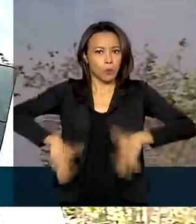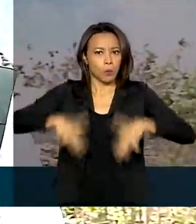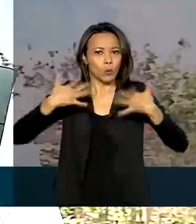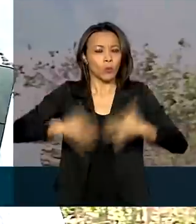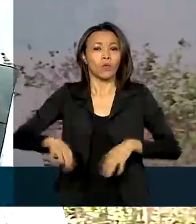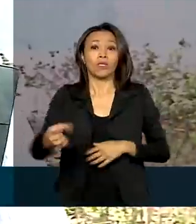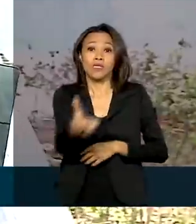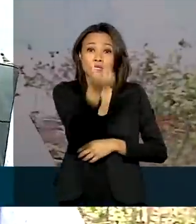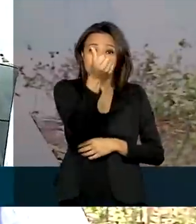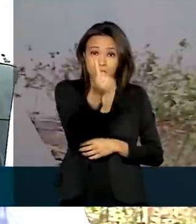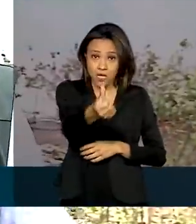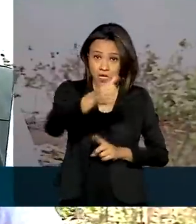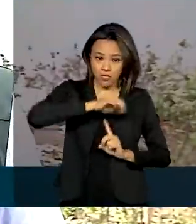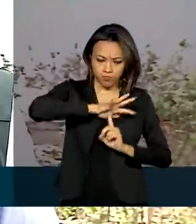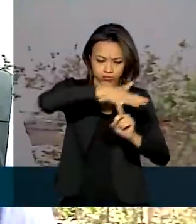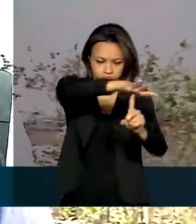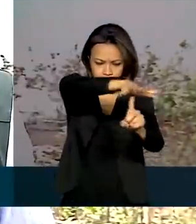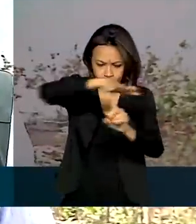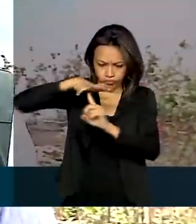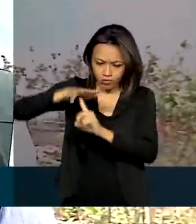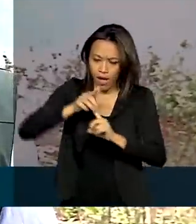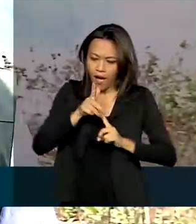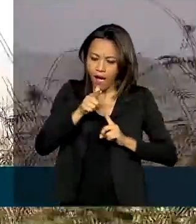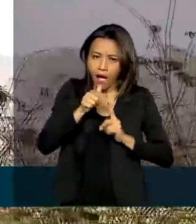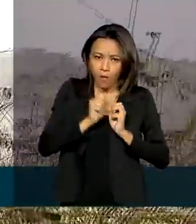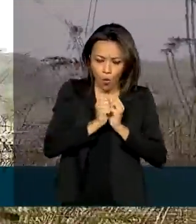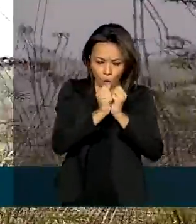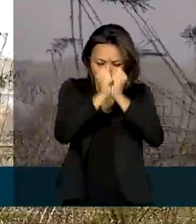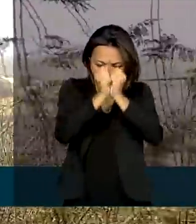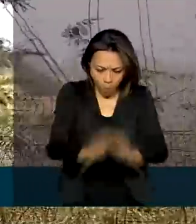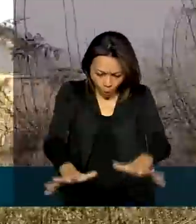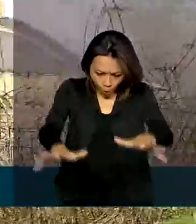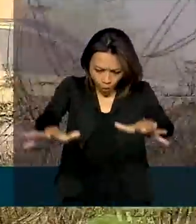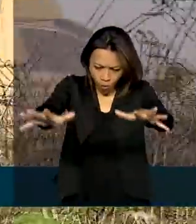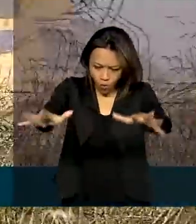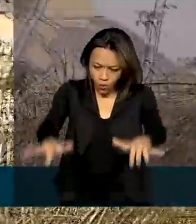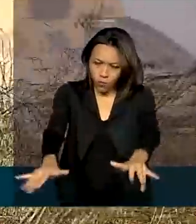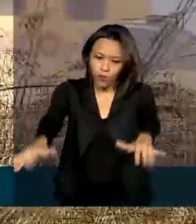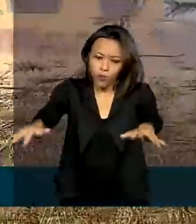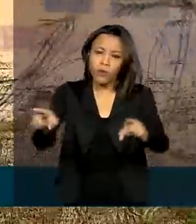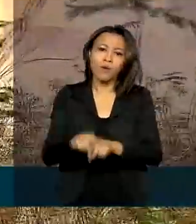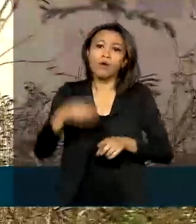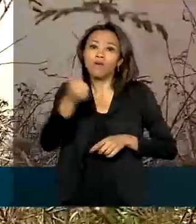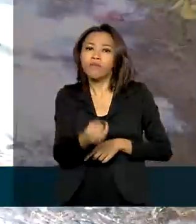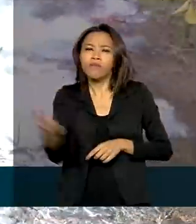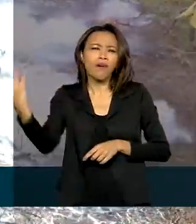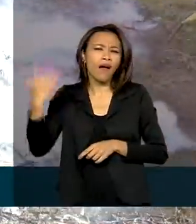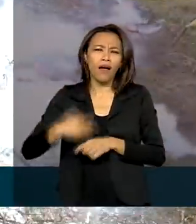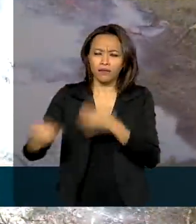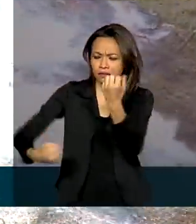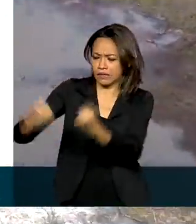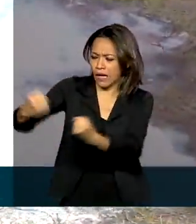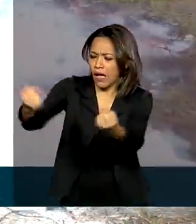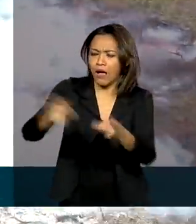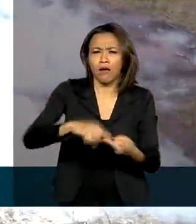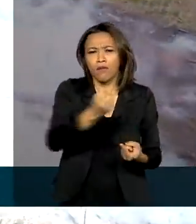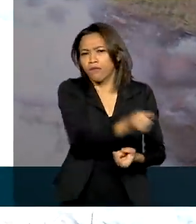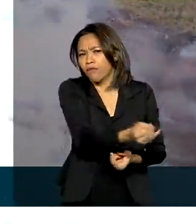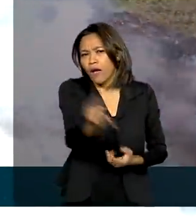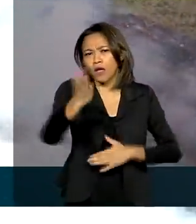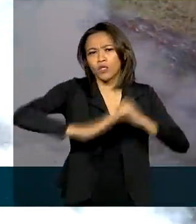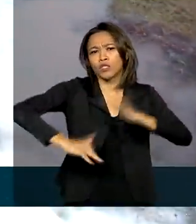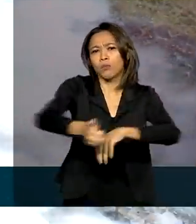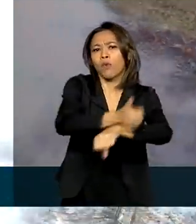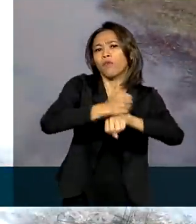aeronaves Air Tractor jogando água aqui para ajudar a apagar o incêndio, dezenas de viaturas, centenas de brigadistas, num